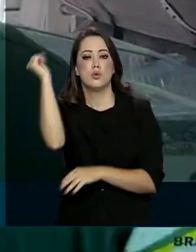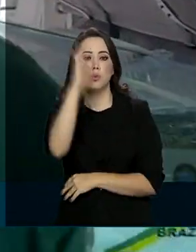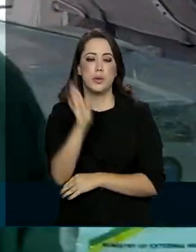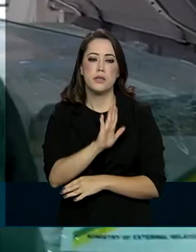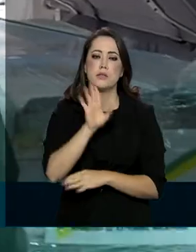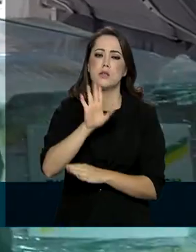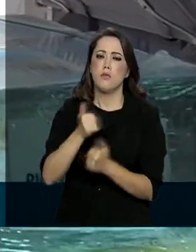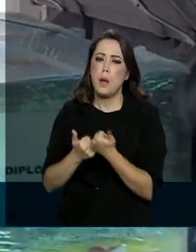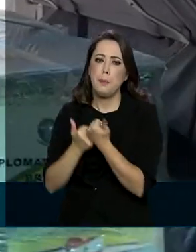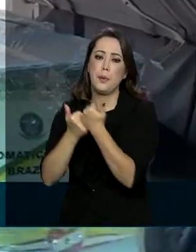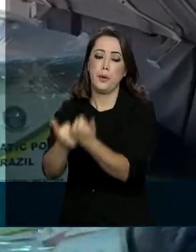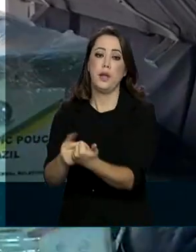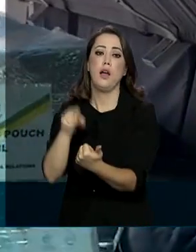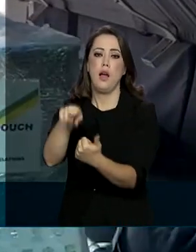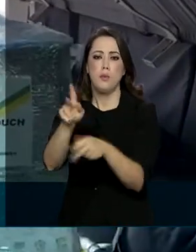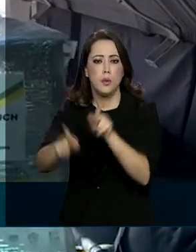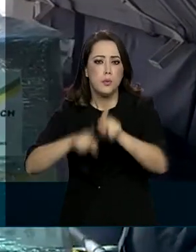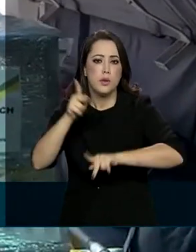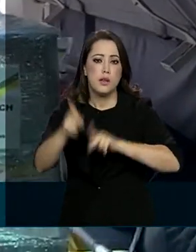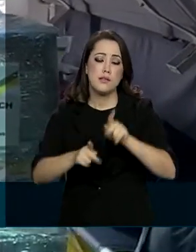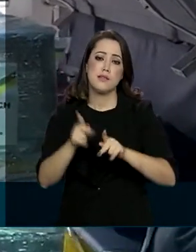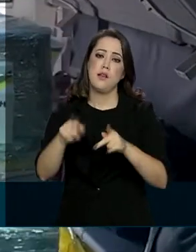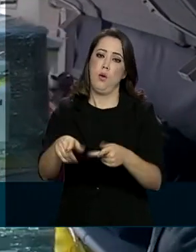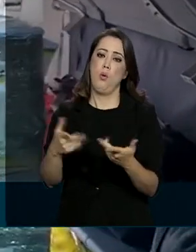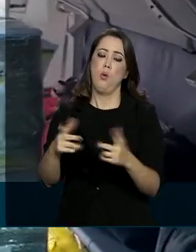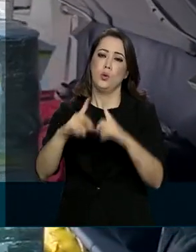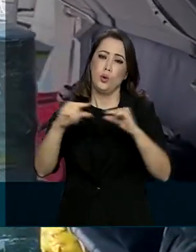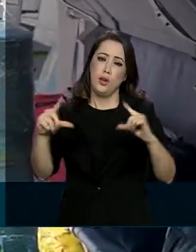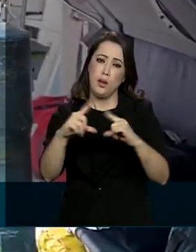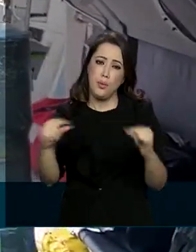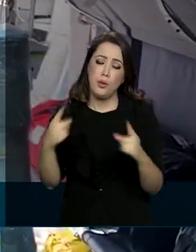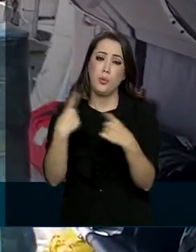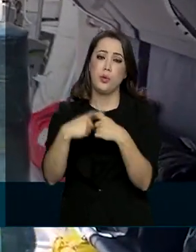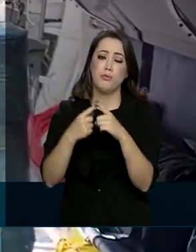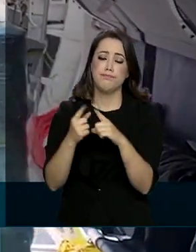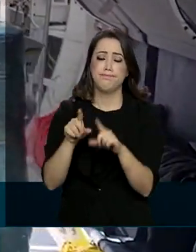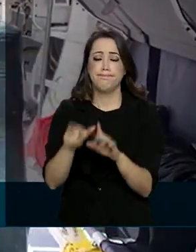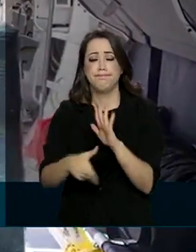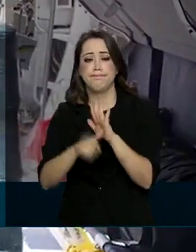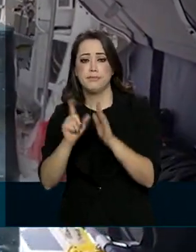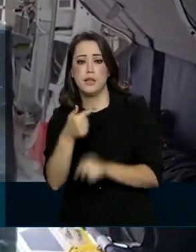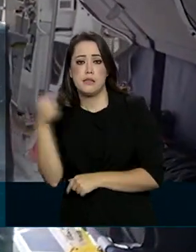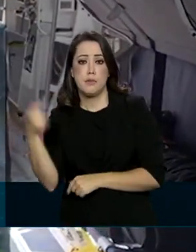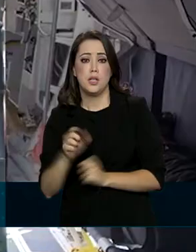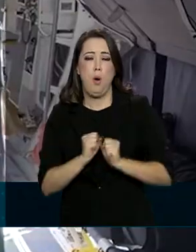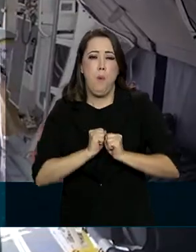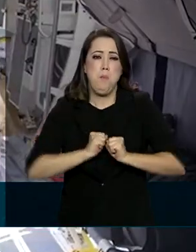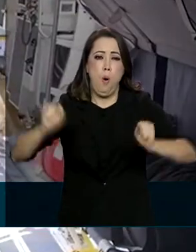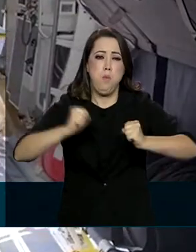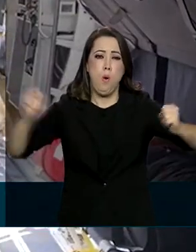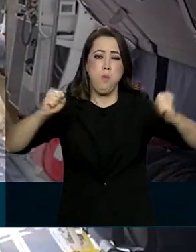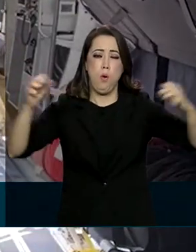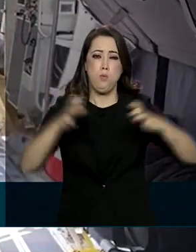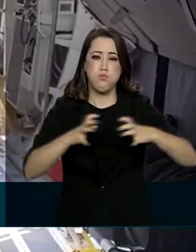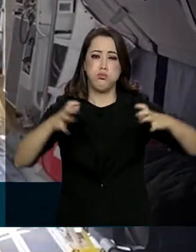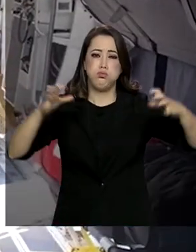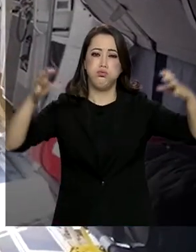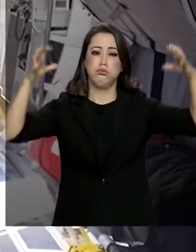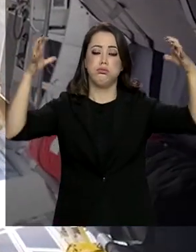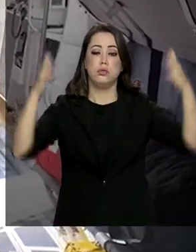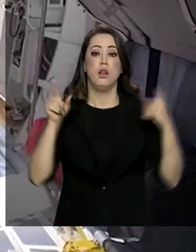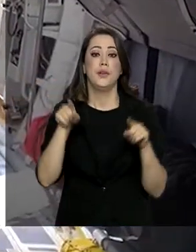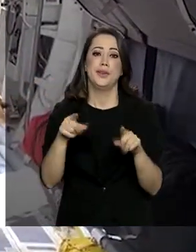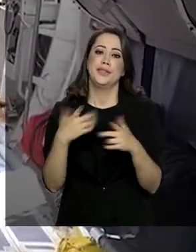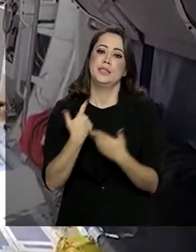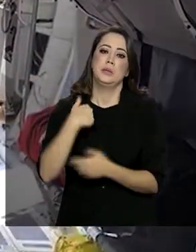vai reforçar o apoio à população de Beirute, que na semana passada sofreu com a explosão de um tanque de nitrato de amônio,